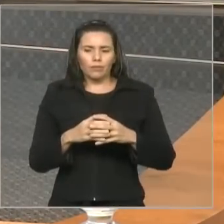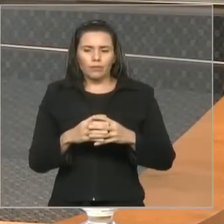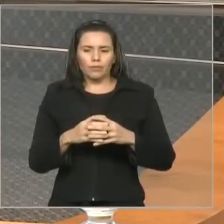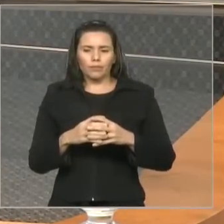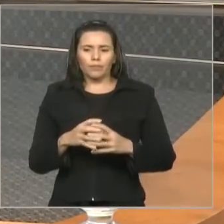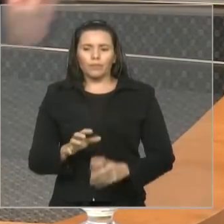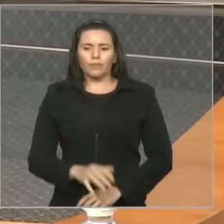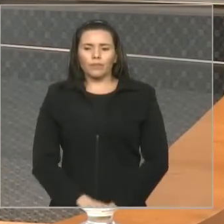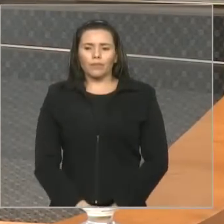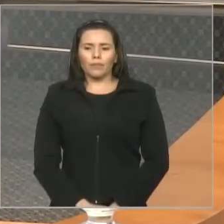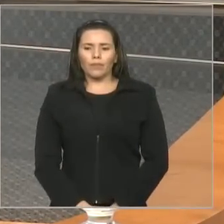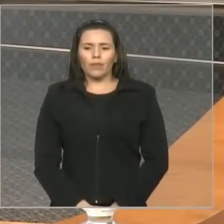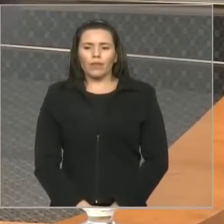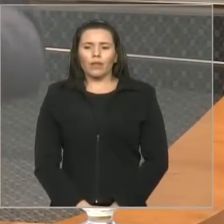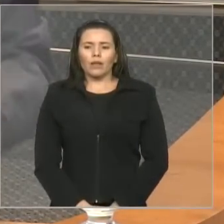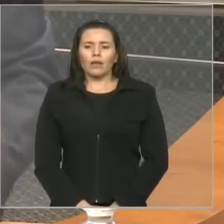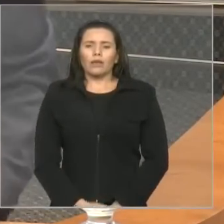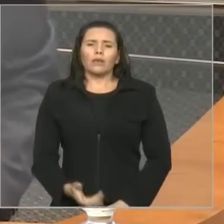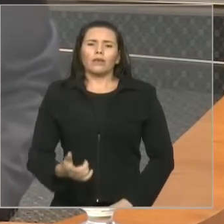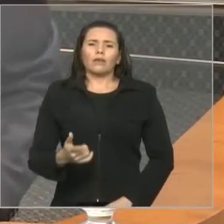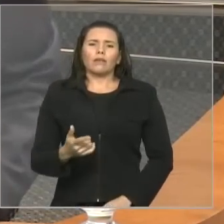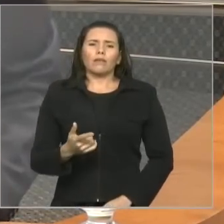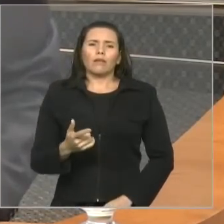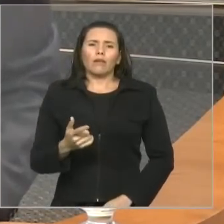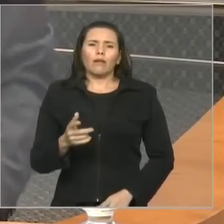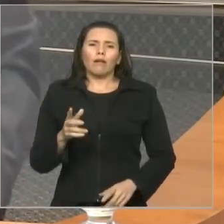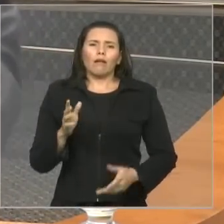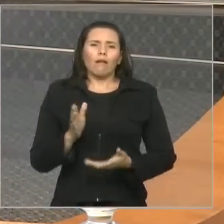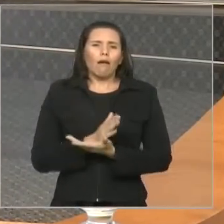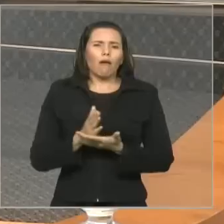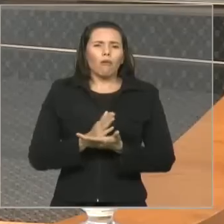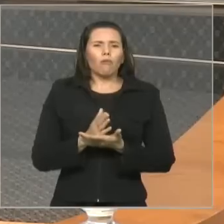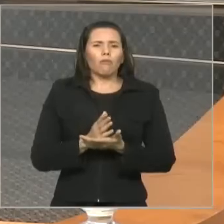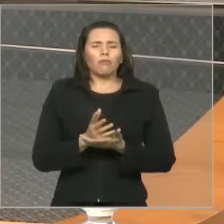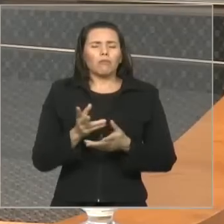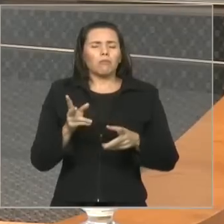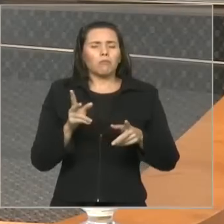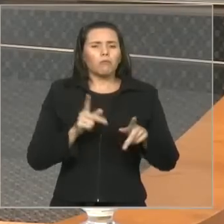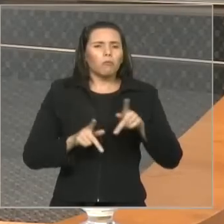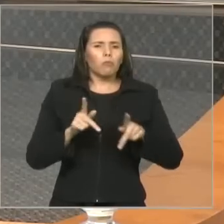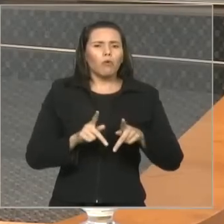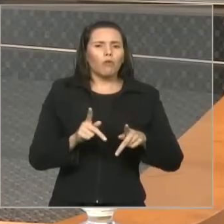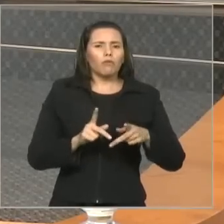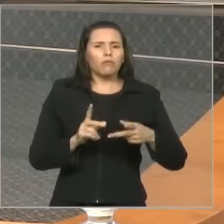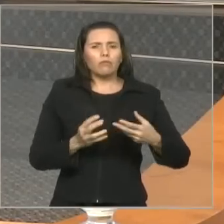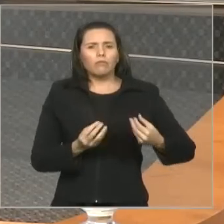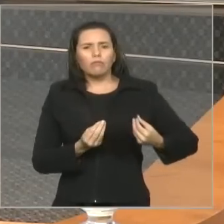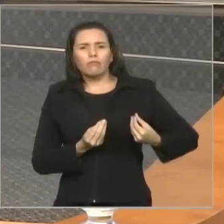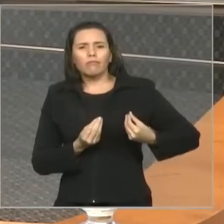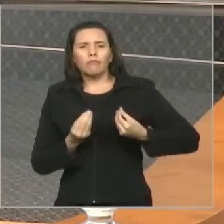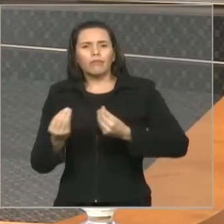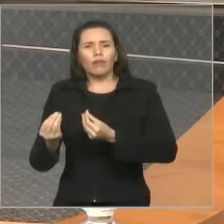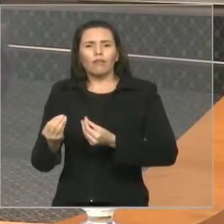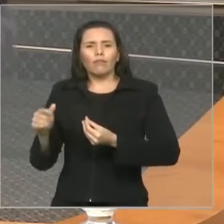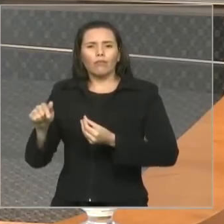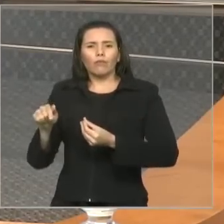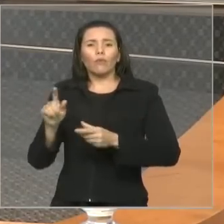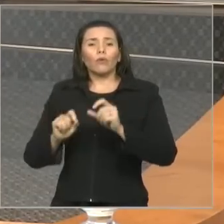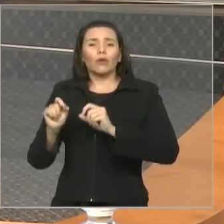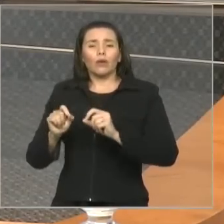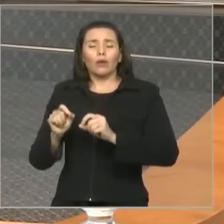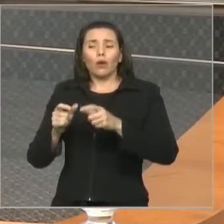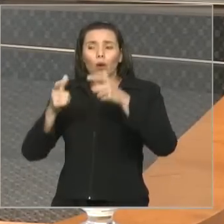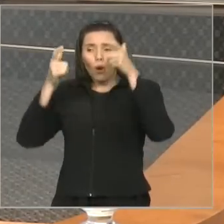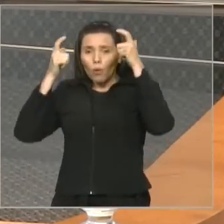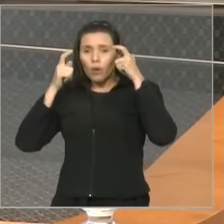entregava ao rei a capacidade de orientá-lo. Esse era o pensamento de Leviatã. Era o lobo comendo o lobo, era o